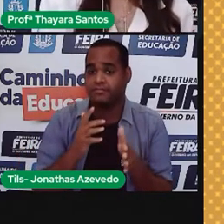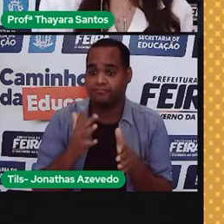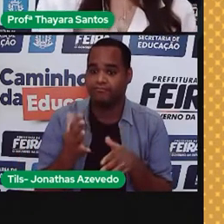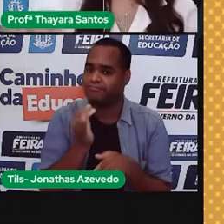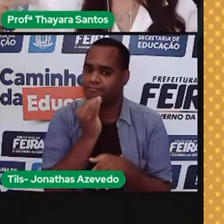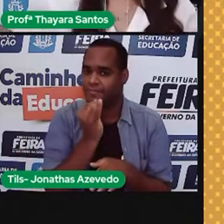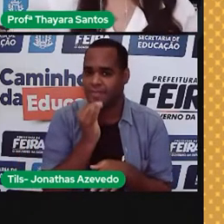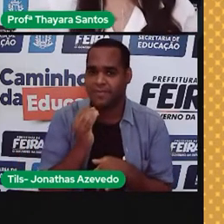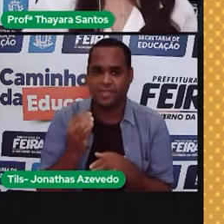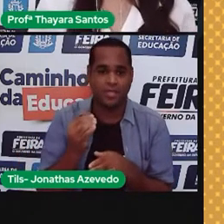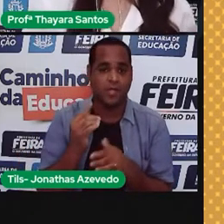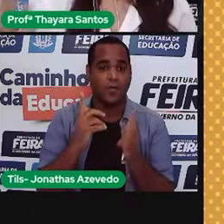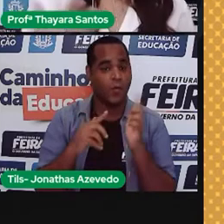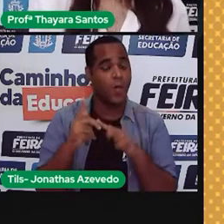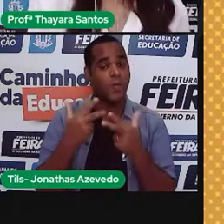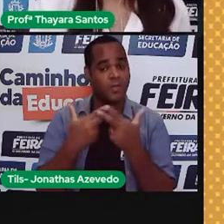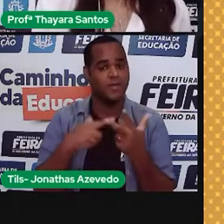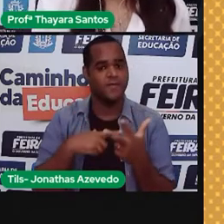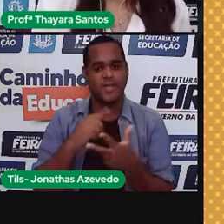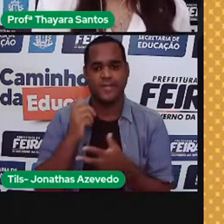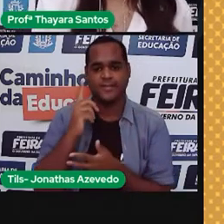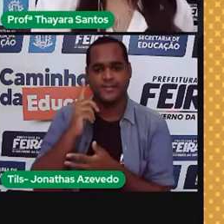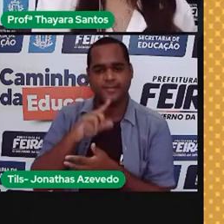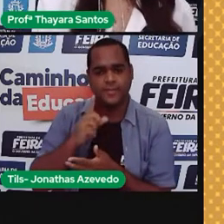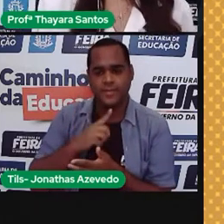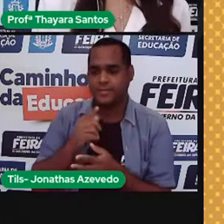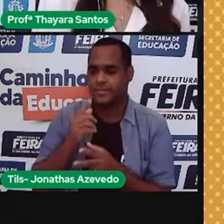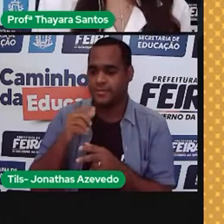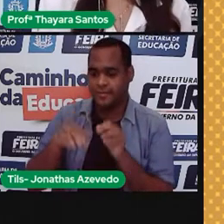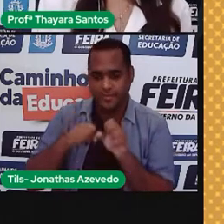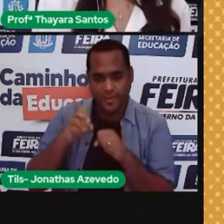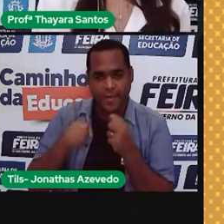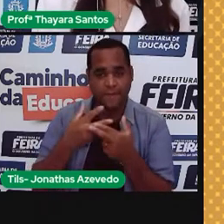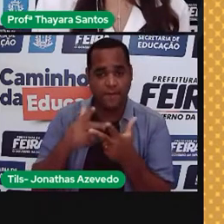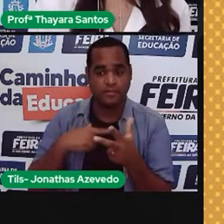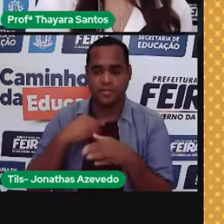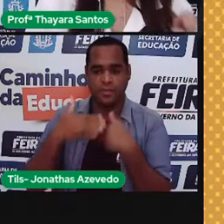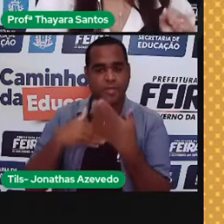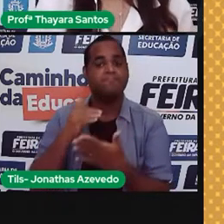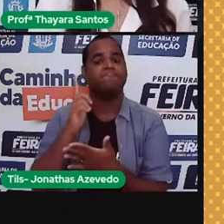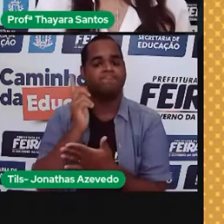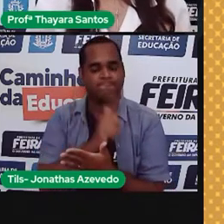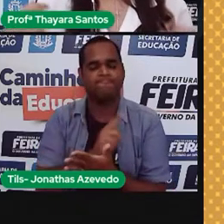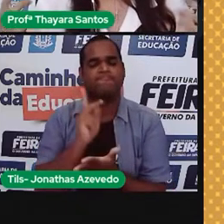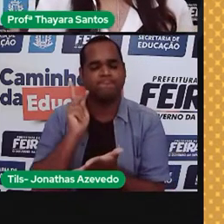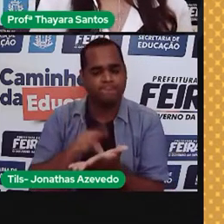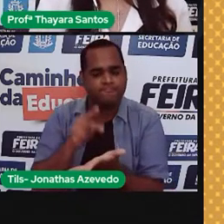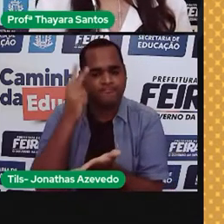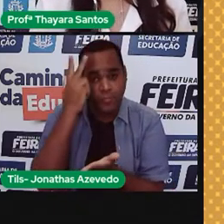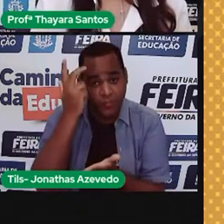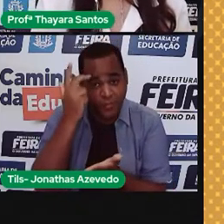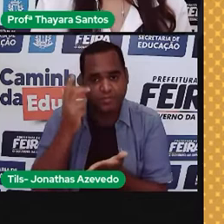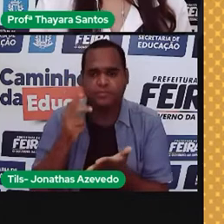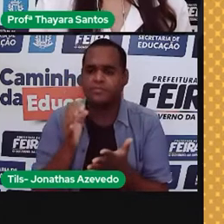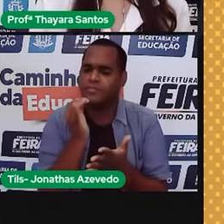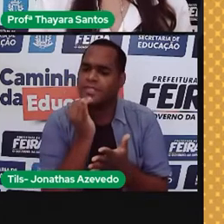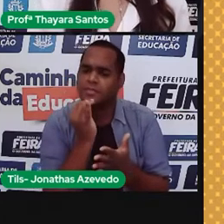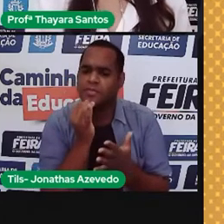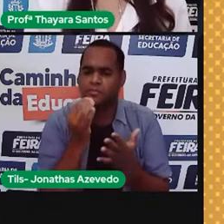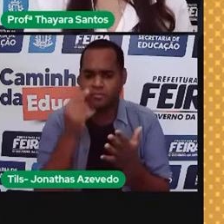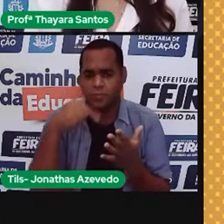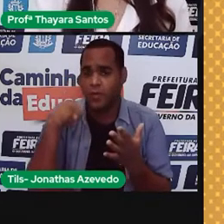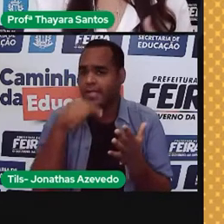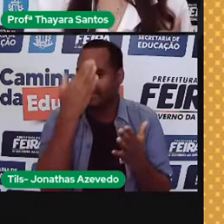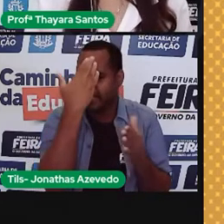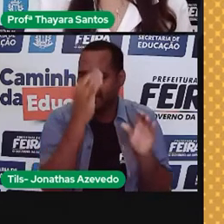elas aqui, em pouco tempo elas vão ter sido repostas naturalmente. E quais são os exemplos de energia que a gente